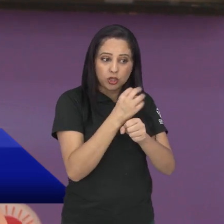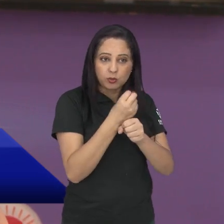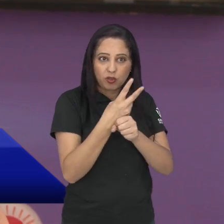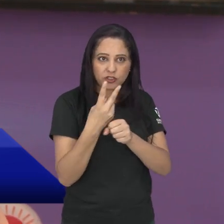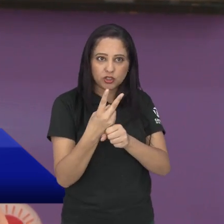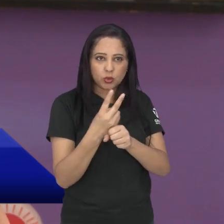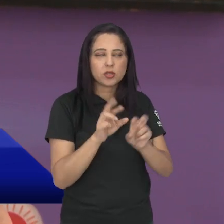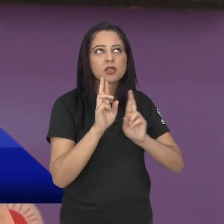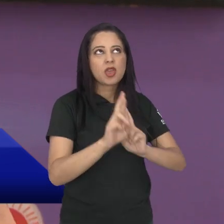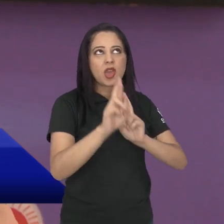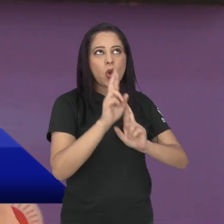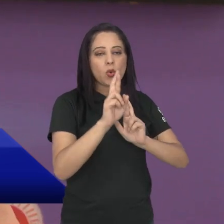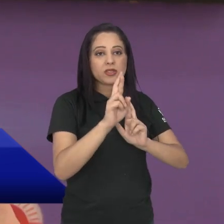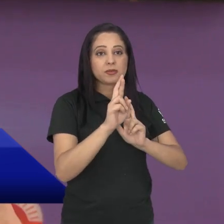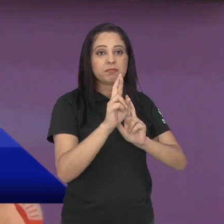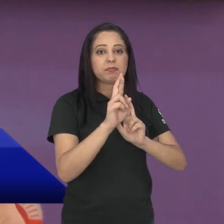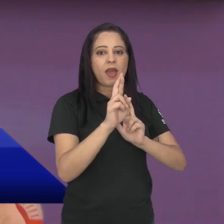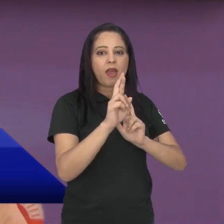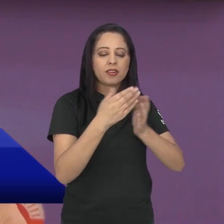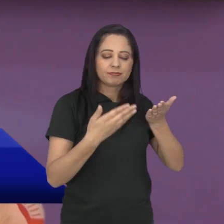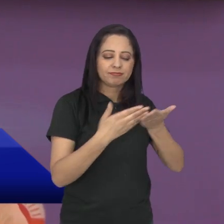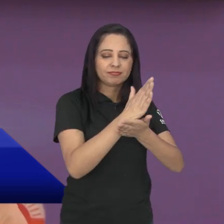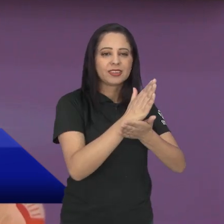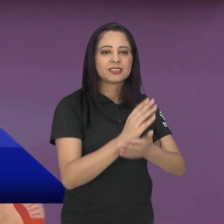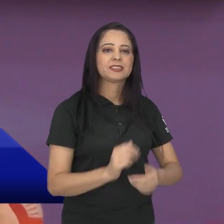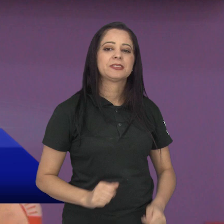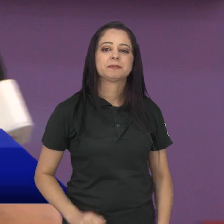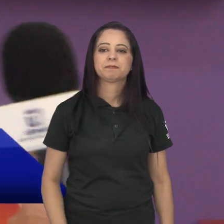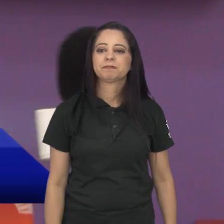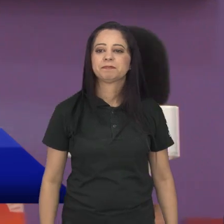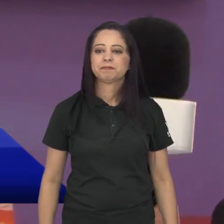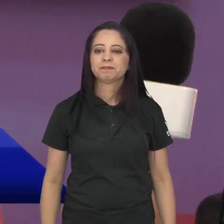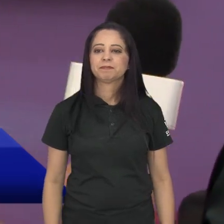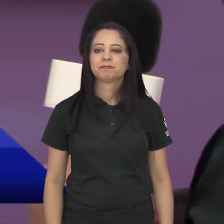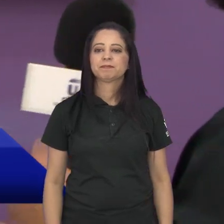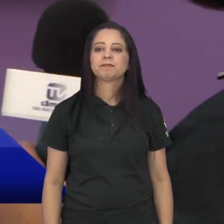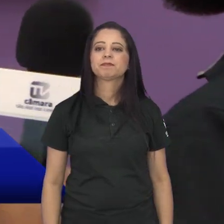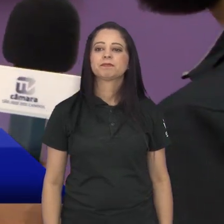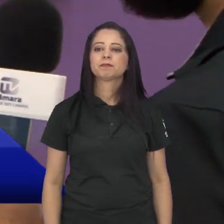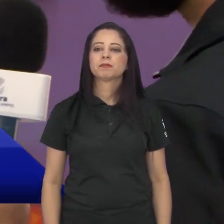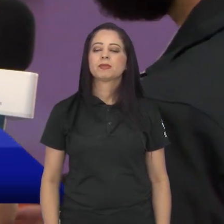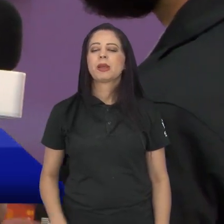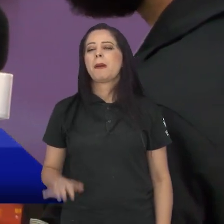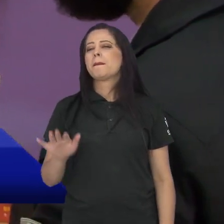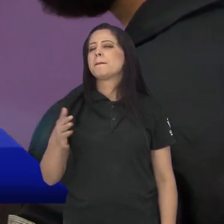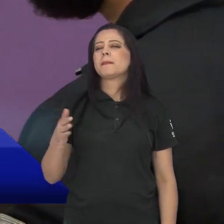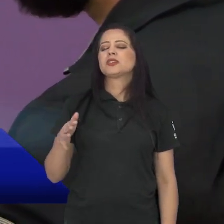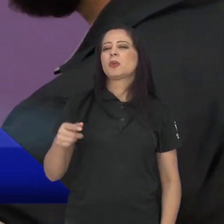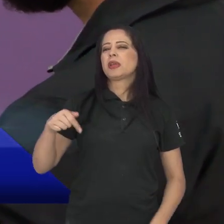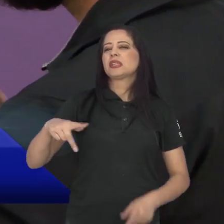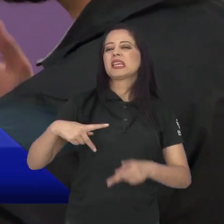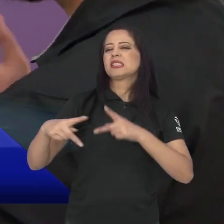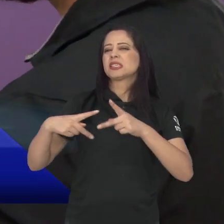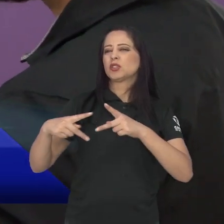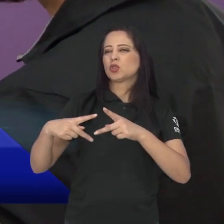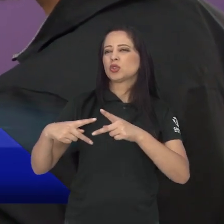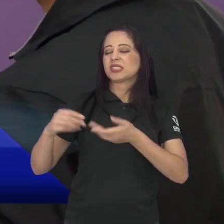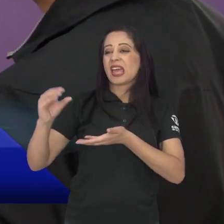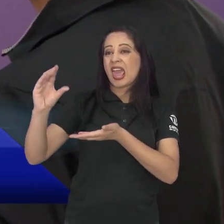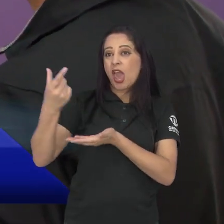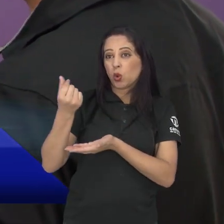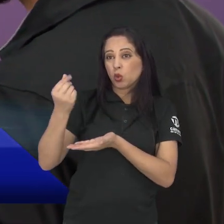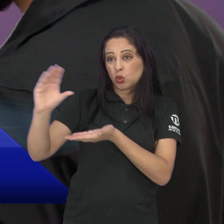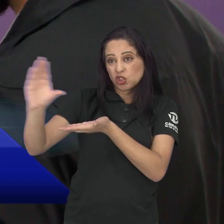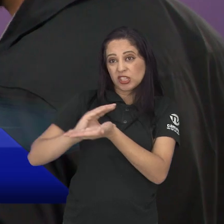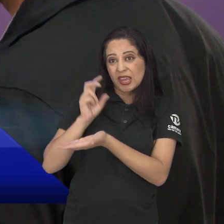regulamentação, mas este ano ainda lançaremos esses editais. Está previsto para que São José dos Campos receba 5 milhões e